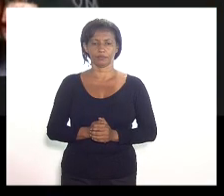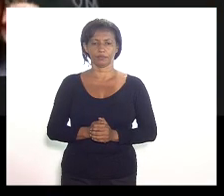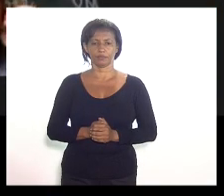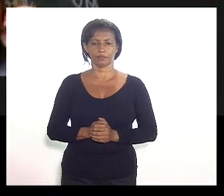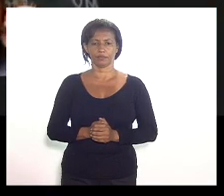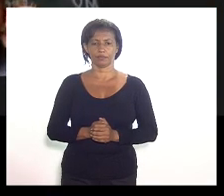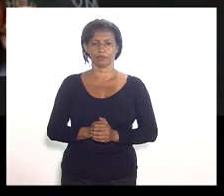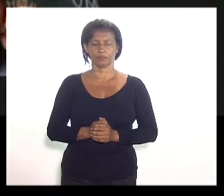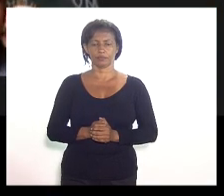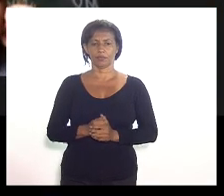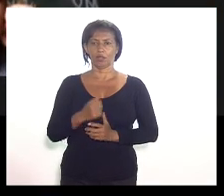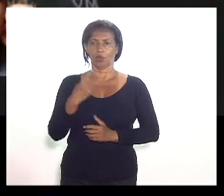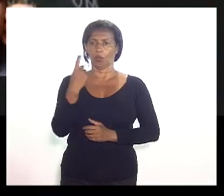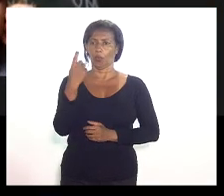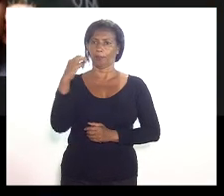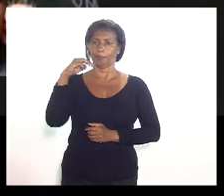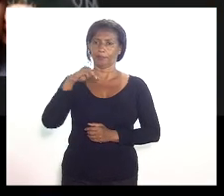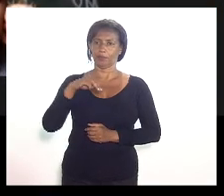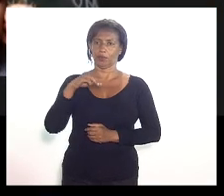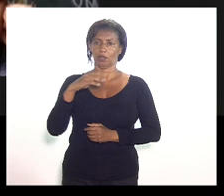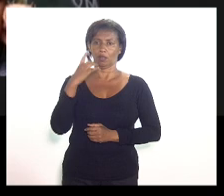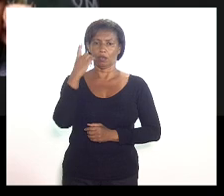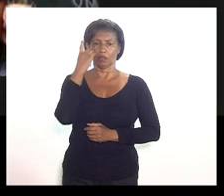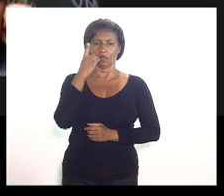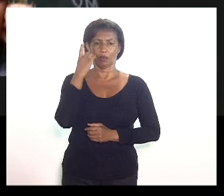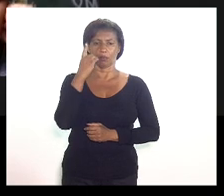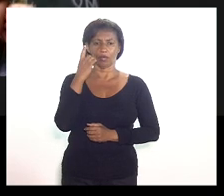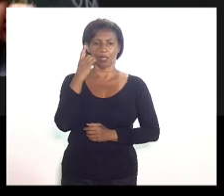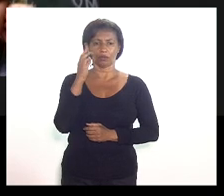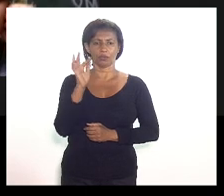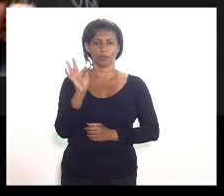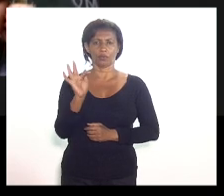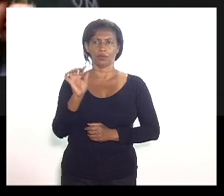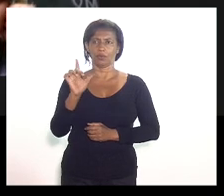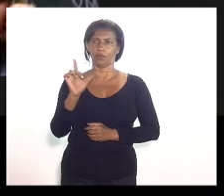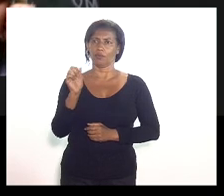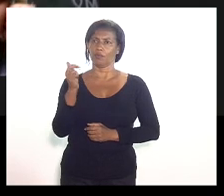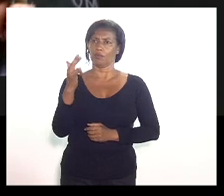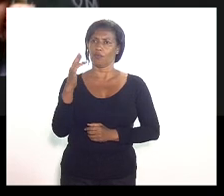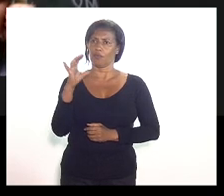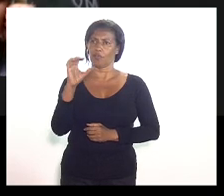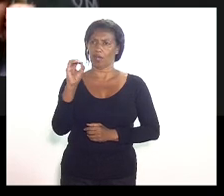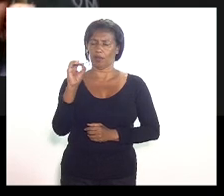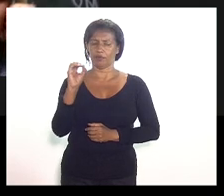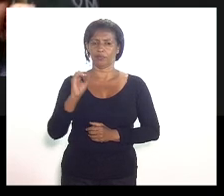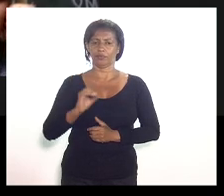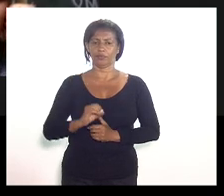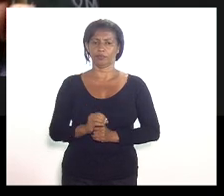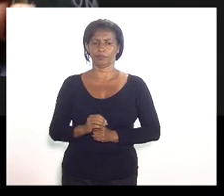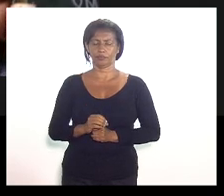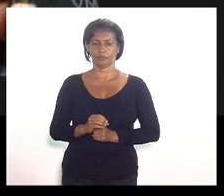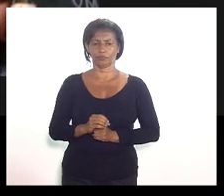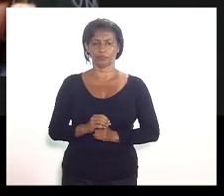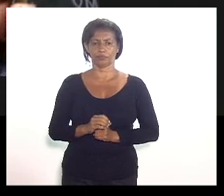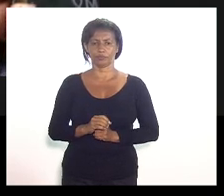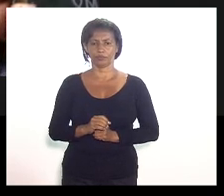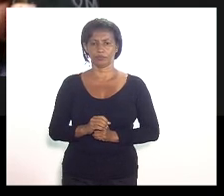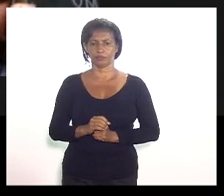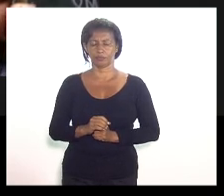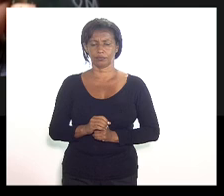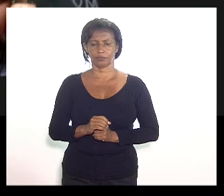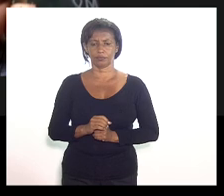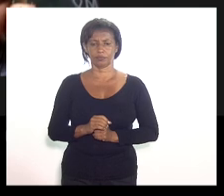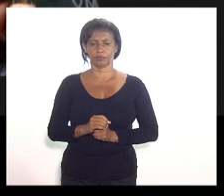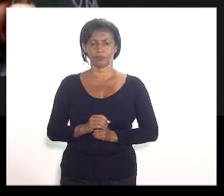Só um minutinho. Deputado Flávio Serafini, em seguida deputado Luiz Paulo e depois deputado da Rejane. Deputado Flávio